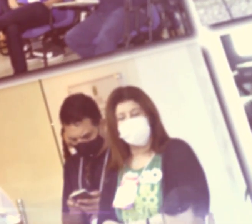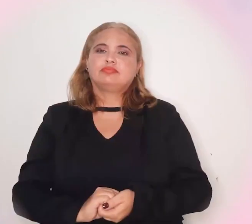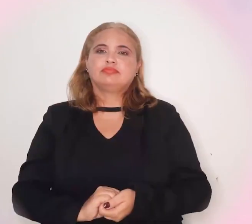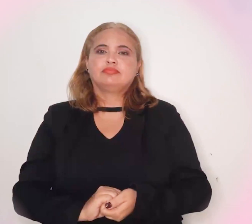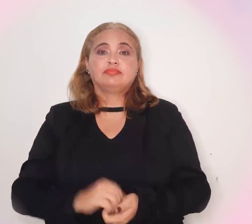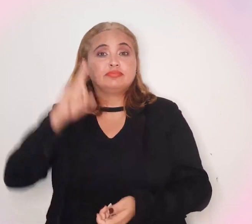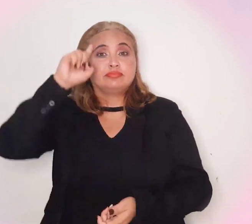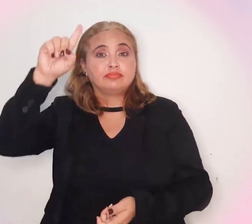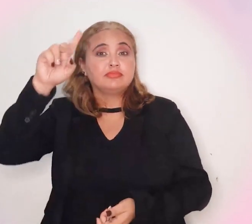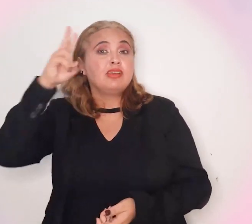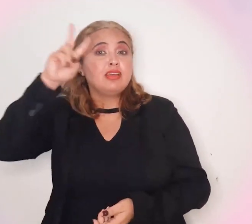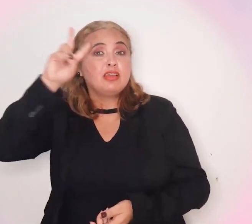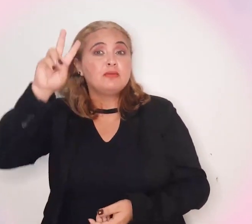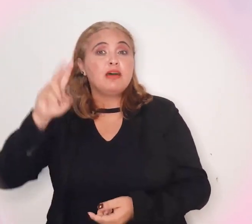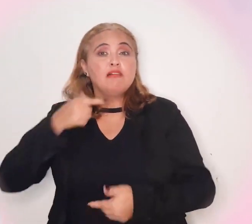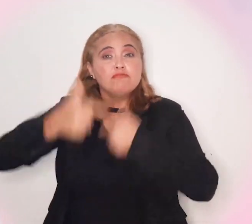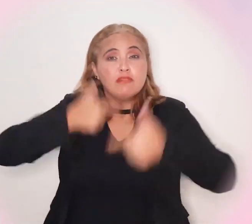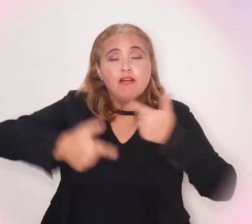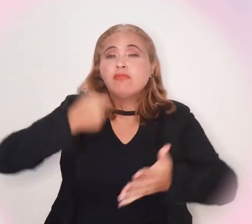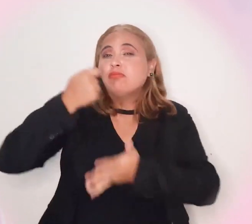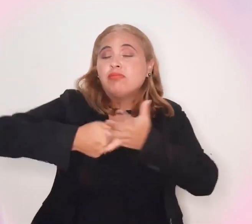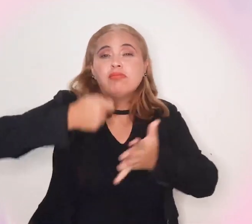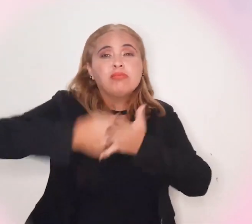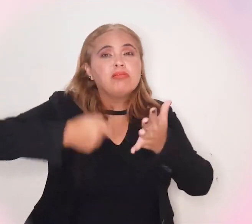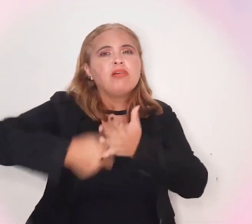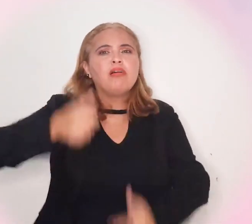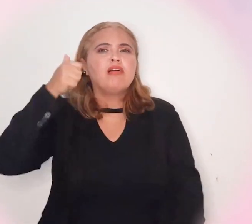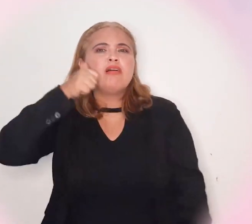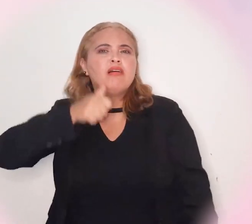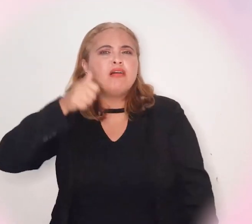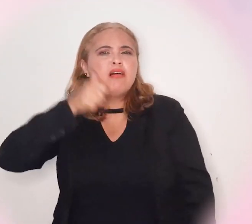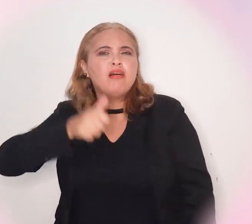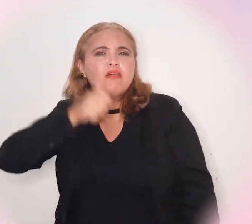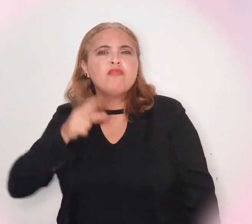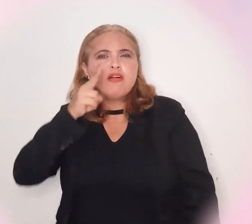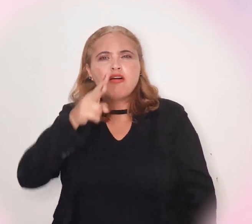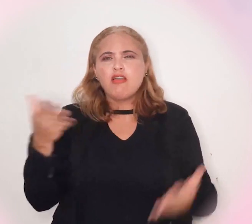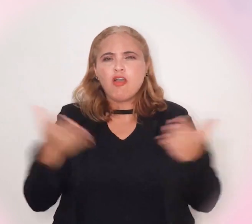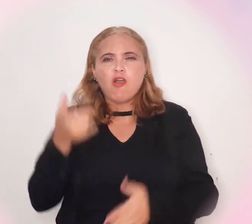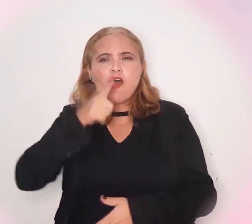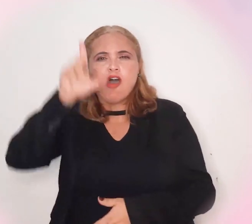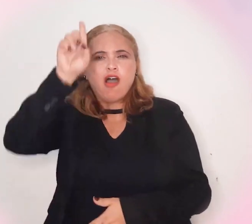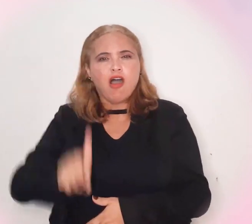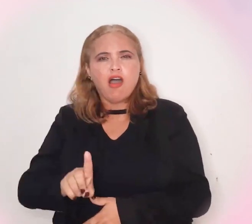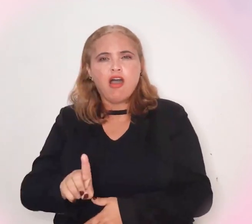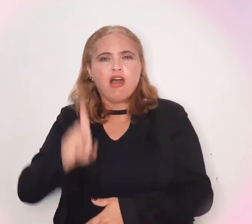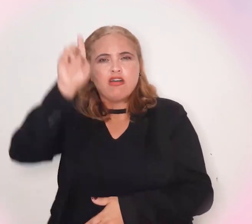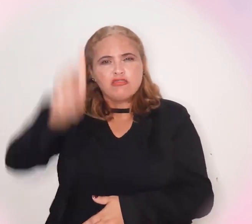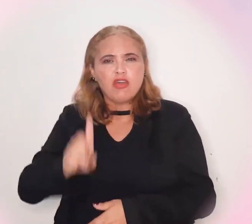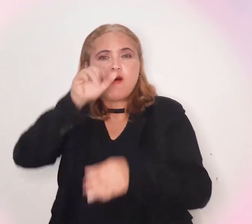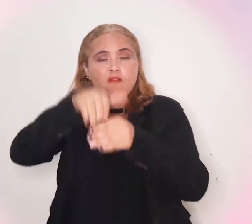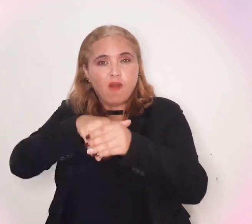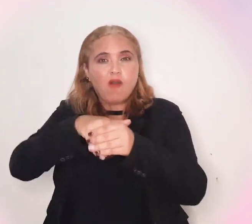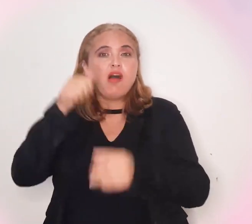Dia de lembrar da luta de tantas mulheres fortes para obterem os direitos que temos hoje. O direito ao voto